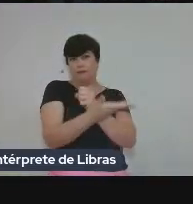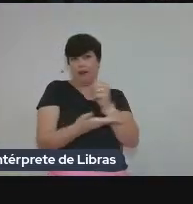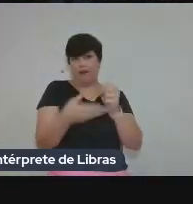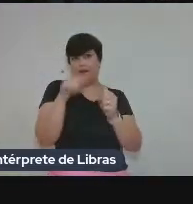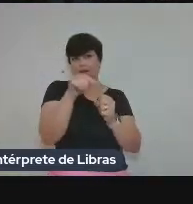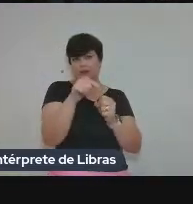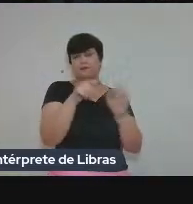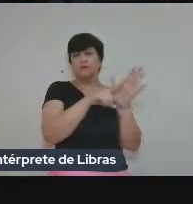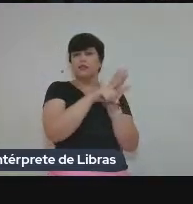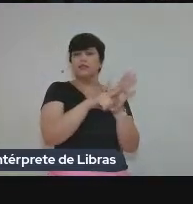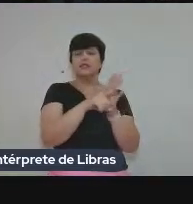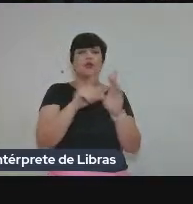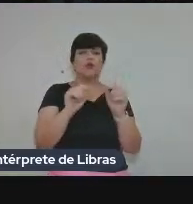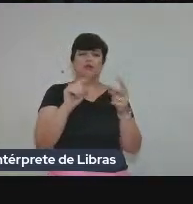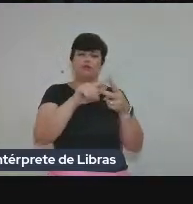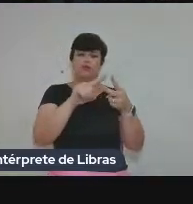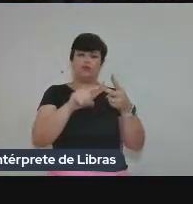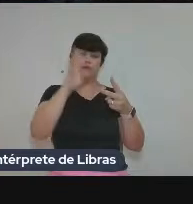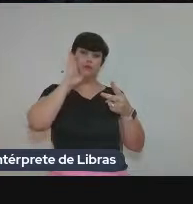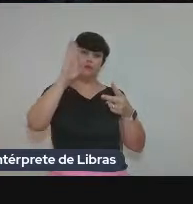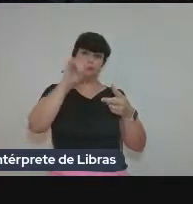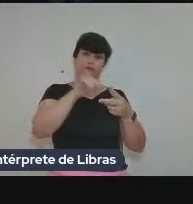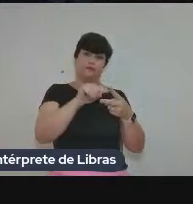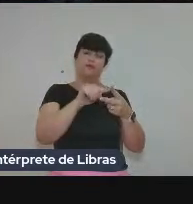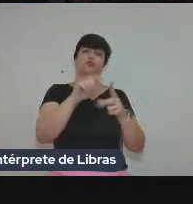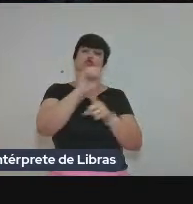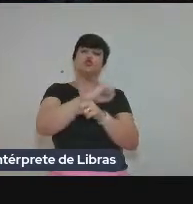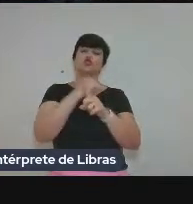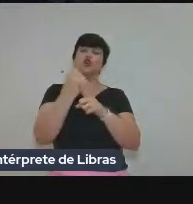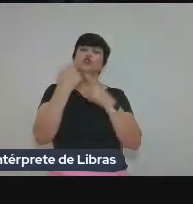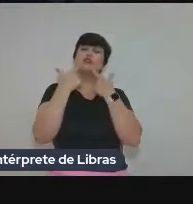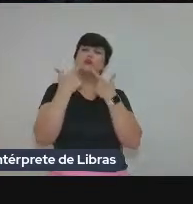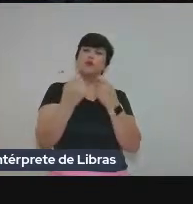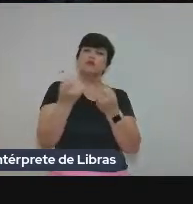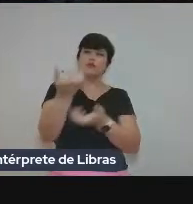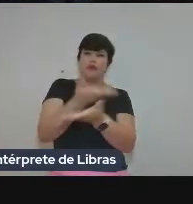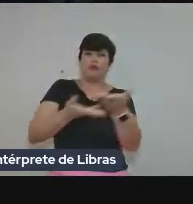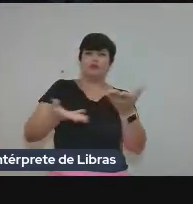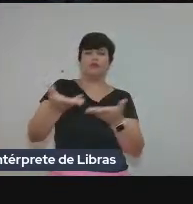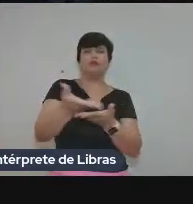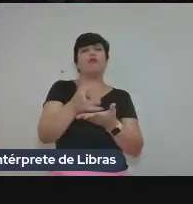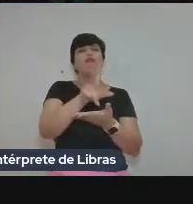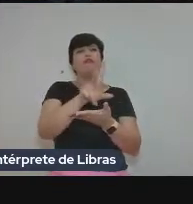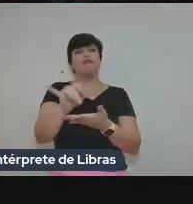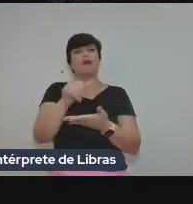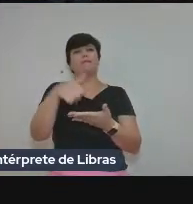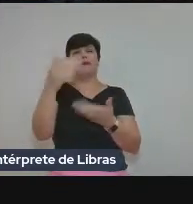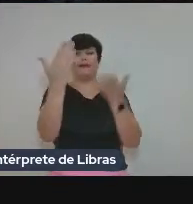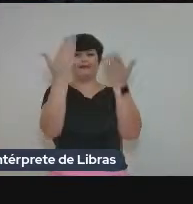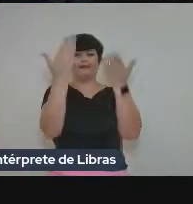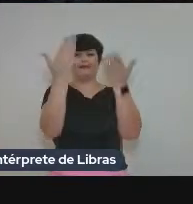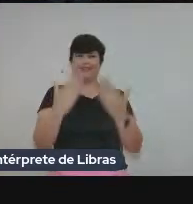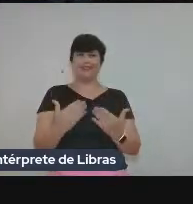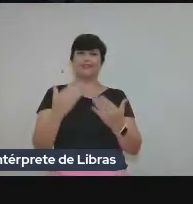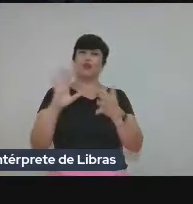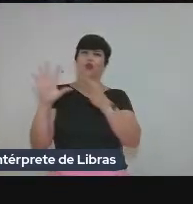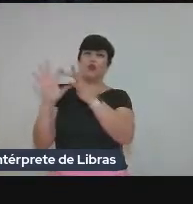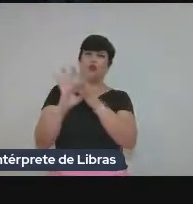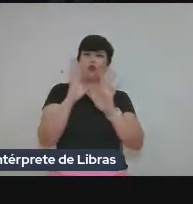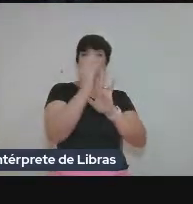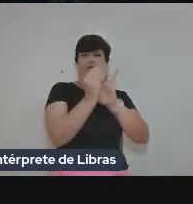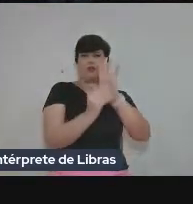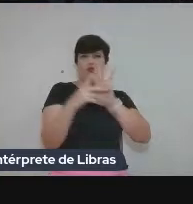pesquisa, são basicamente dois. A sociolinguística internacional, que vai servir de base para justamente analisar o conteúdo desses